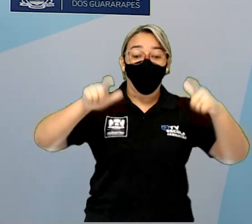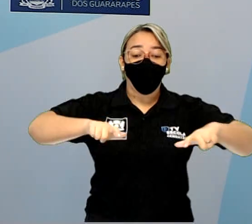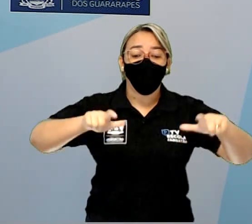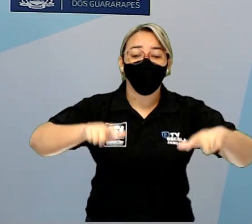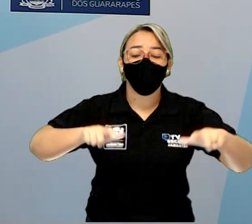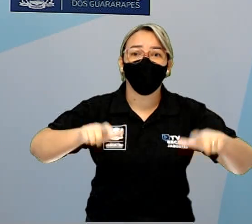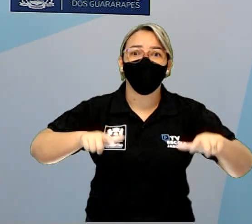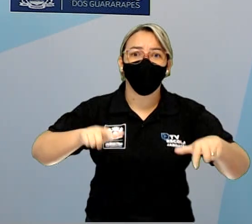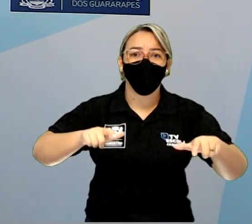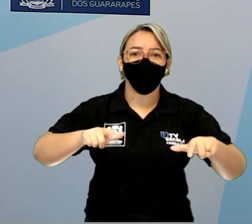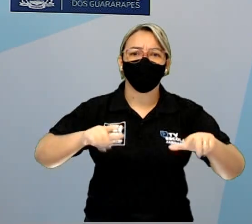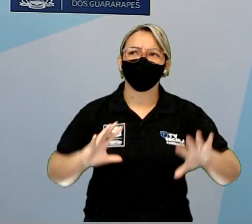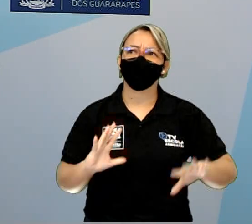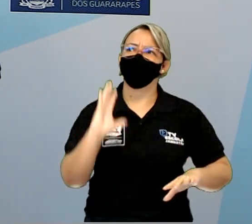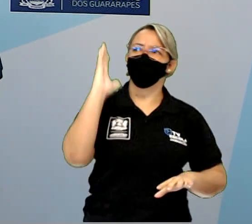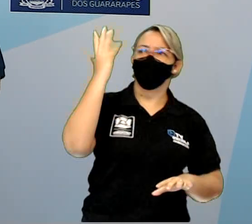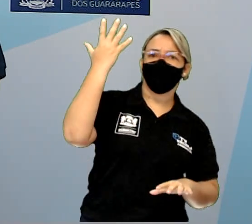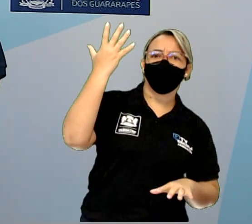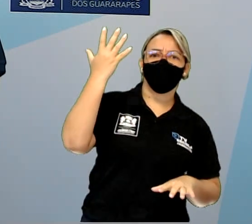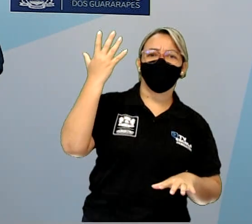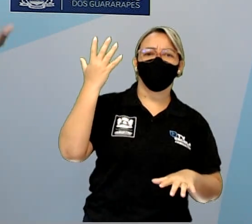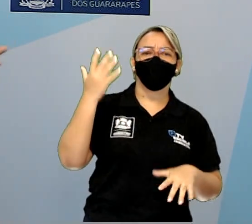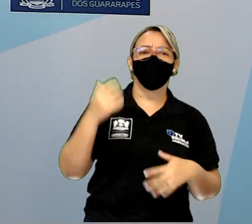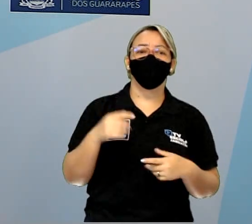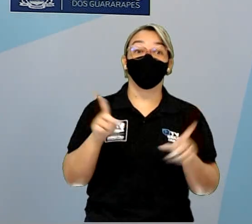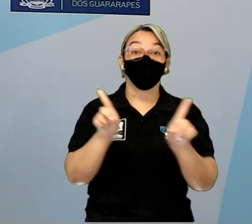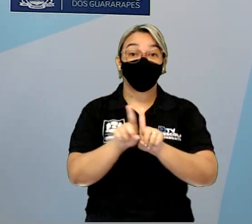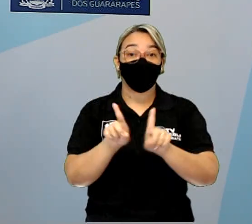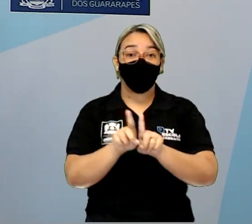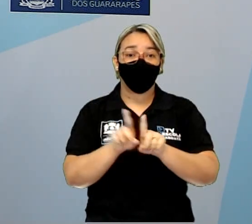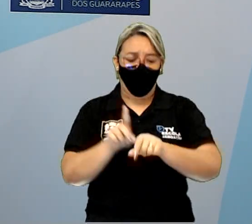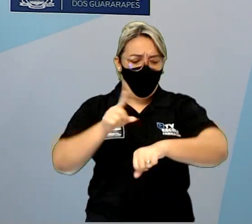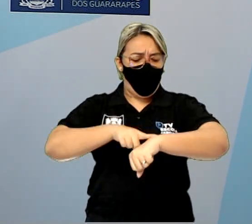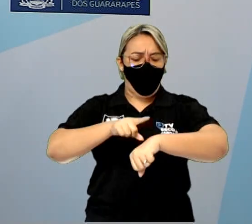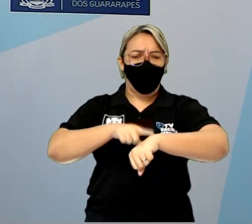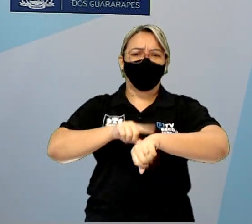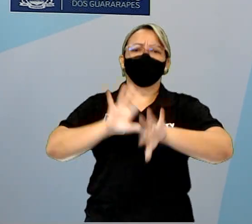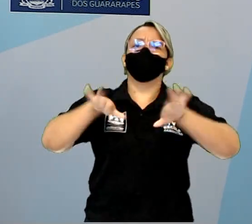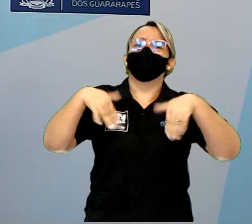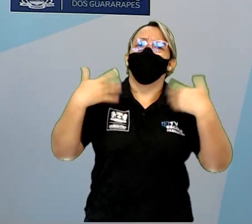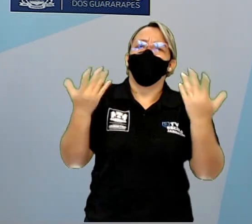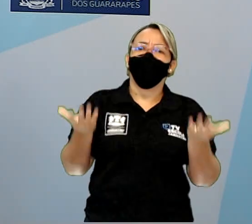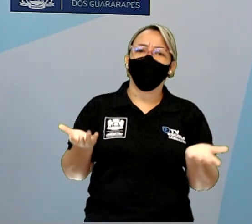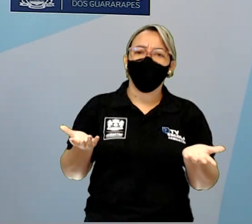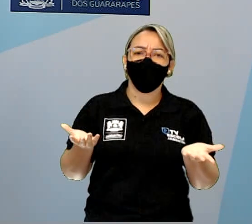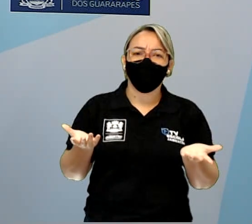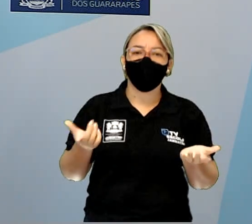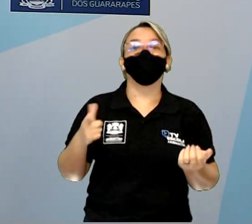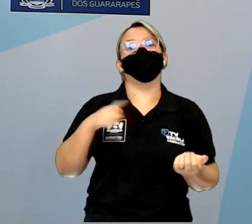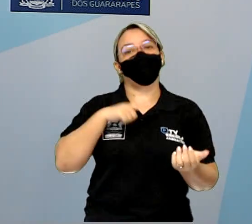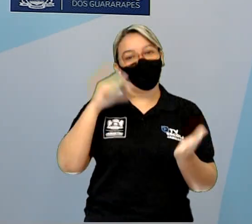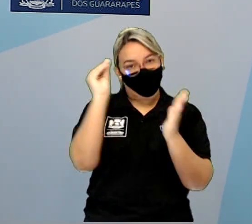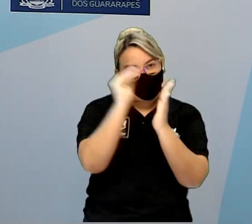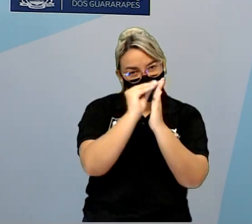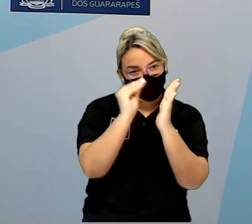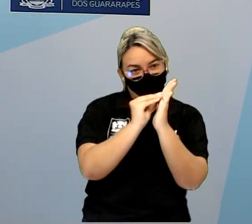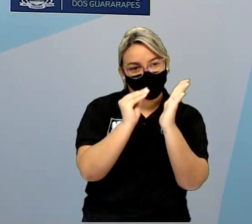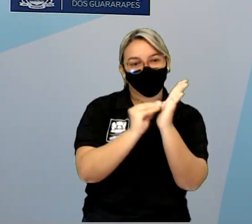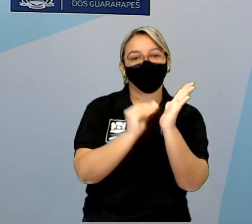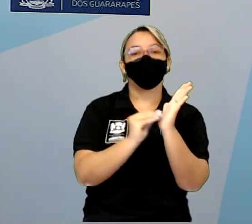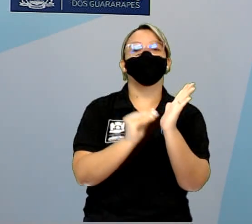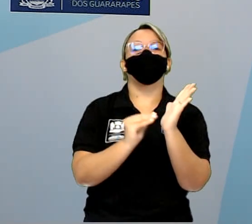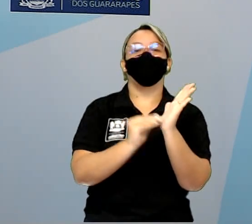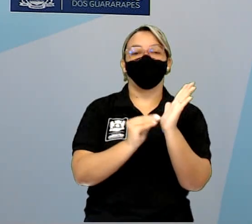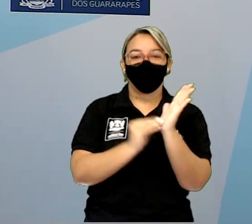desse evento que vai acontecer. E também, de que horas vai ser? Tem que constar o horário,